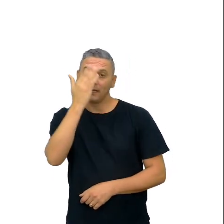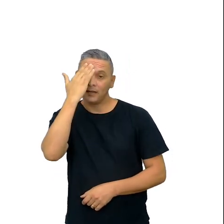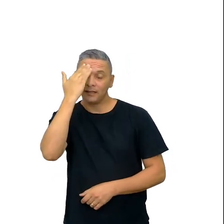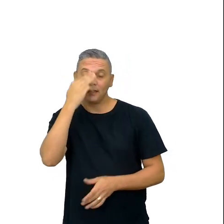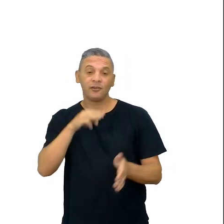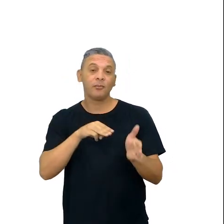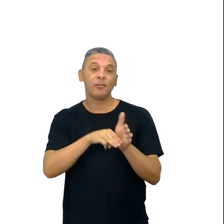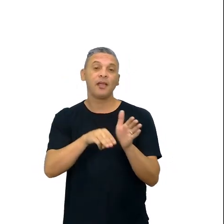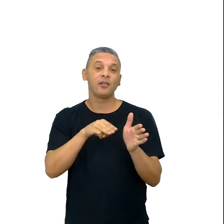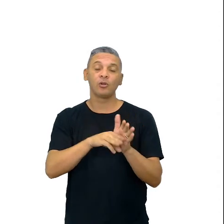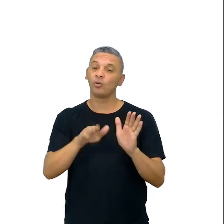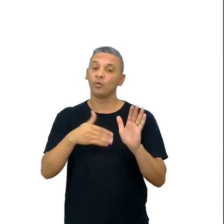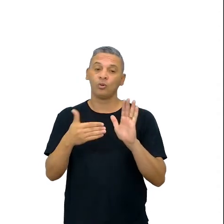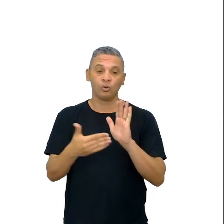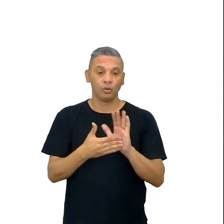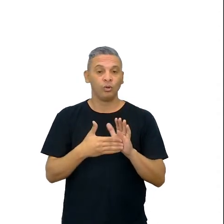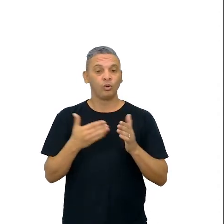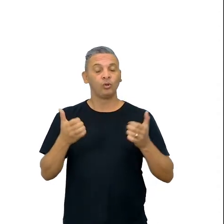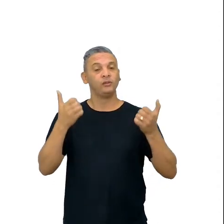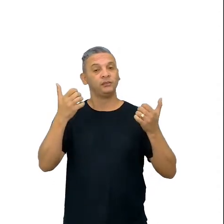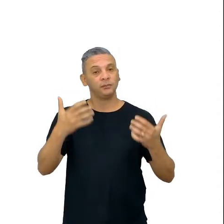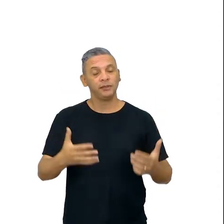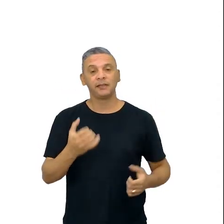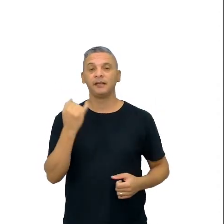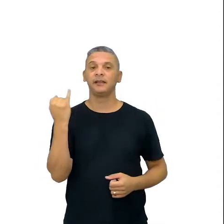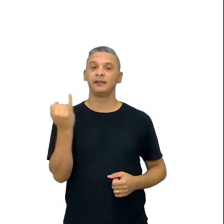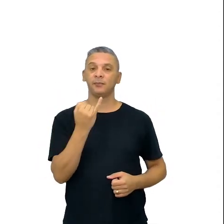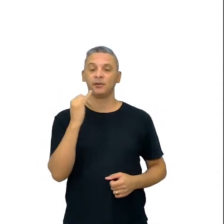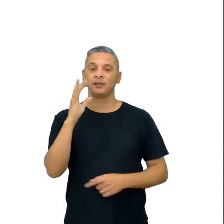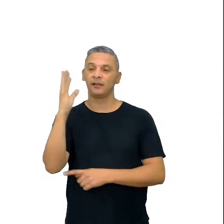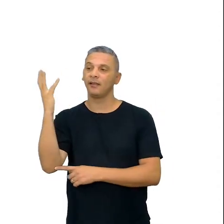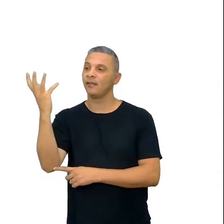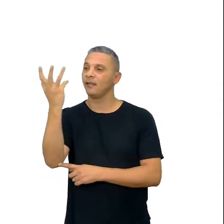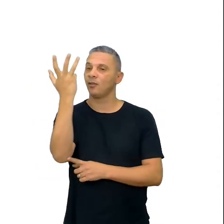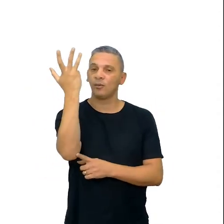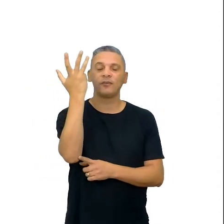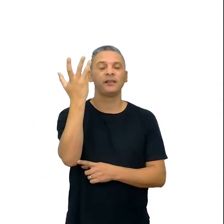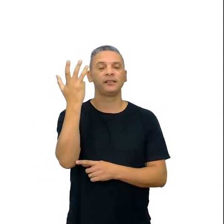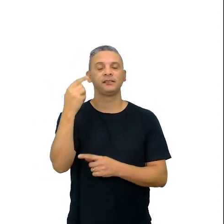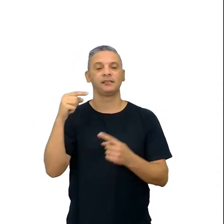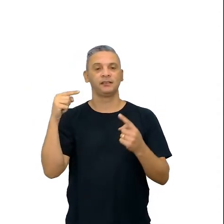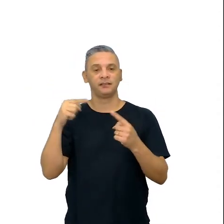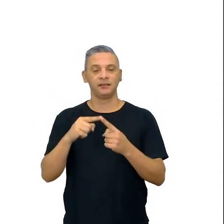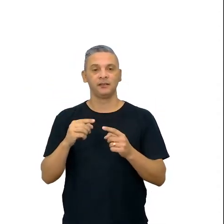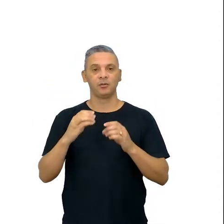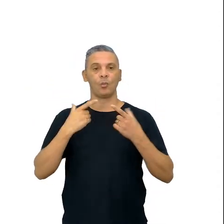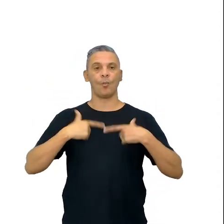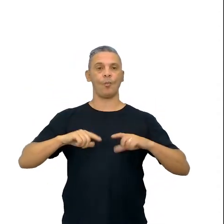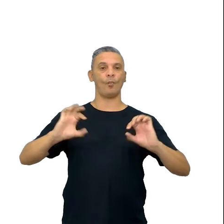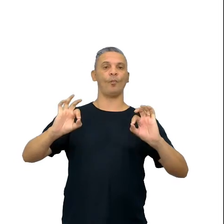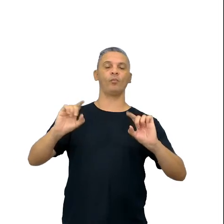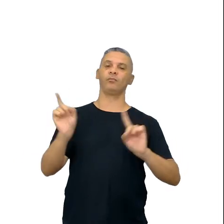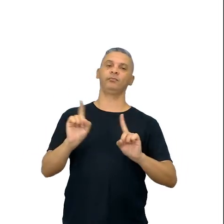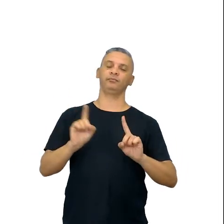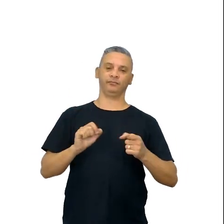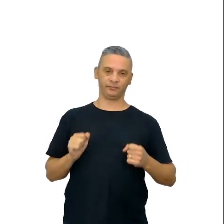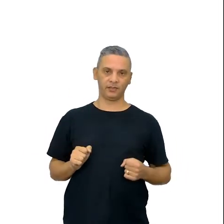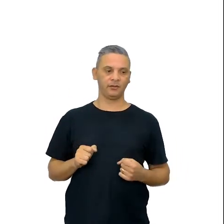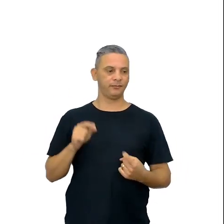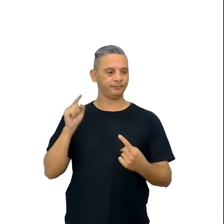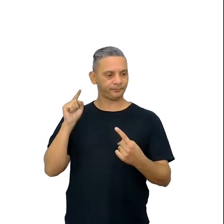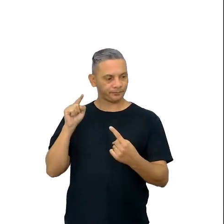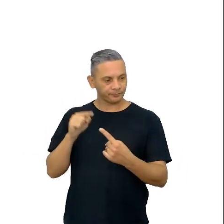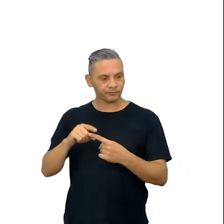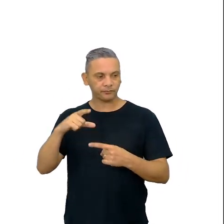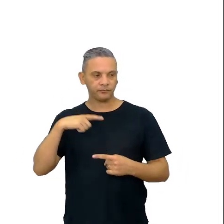científico. E aí, a gente tem que falar daquela ideia de que a natureza, a ciência, desculpa, não é neutra. Ela tem um